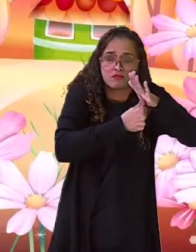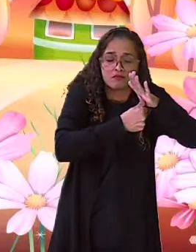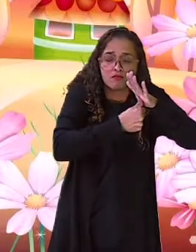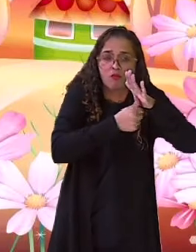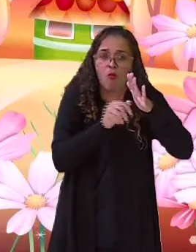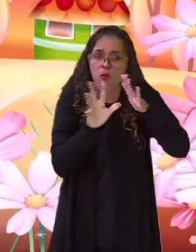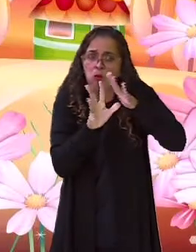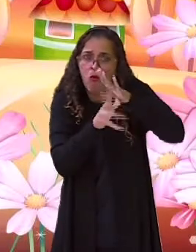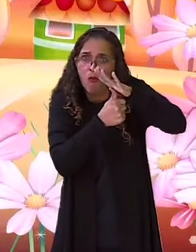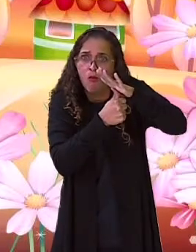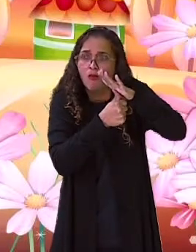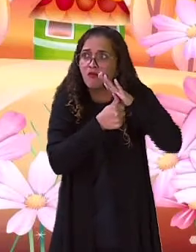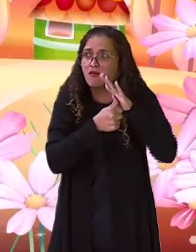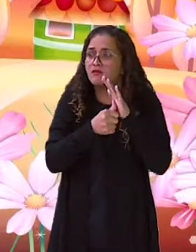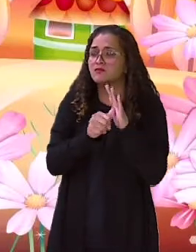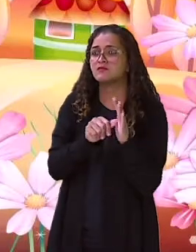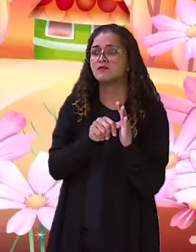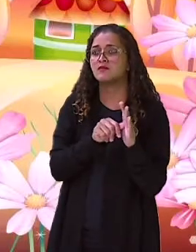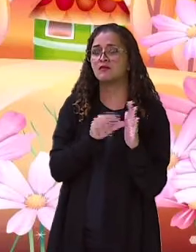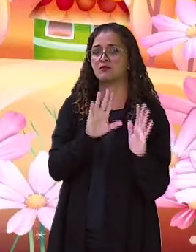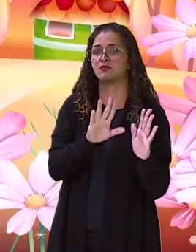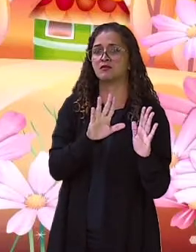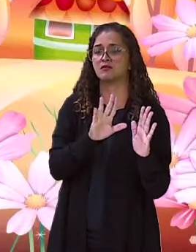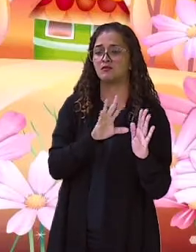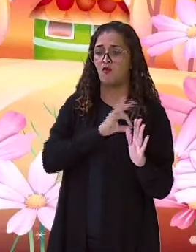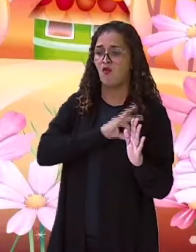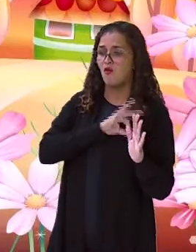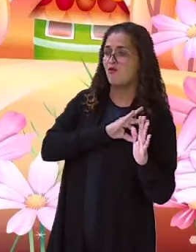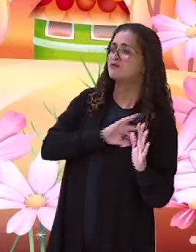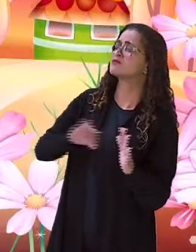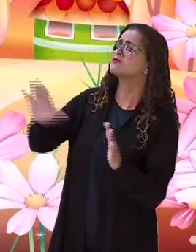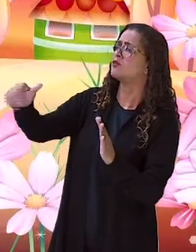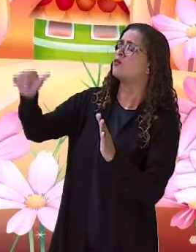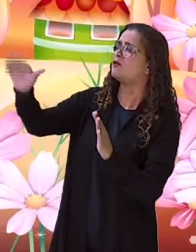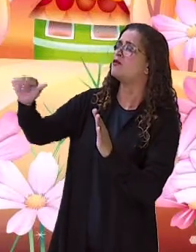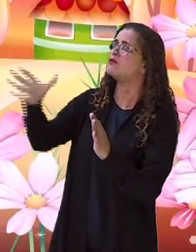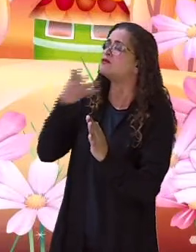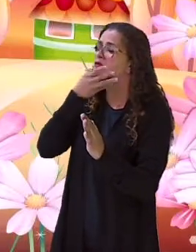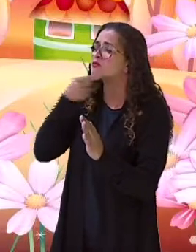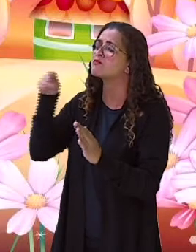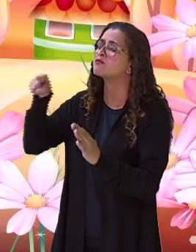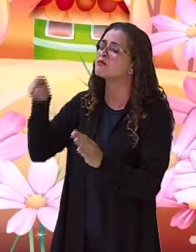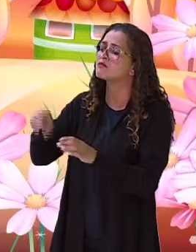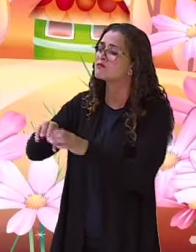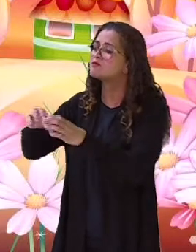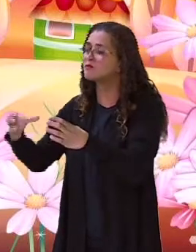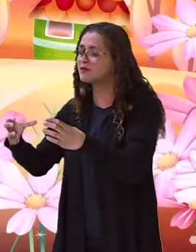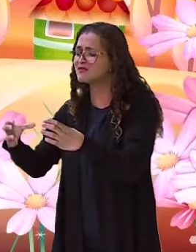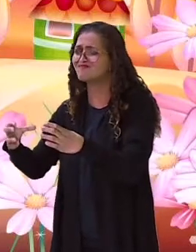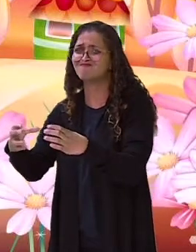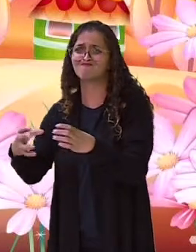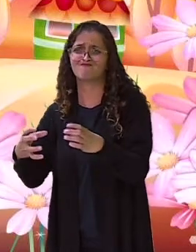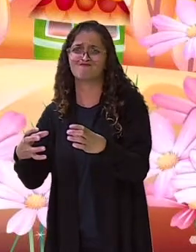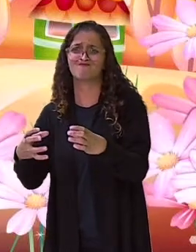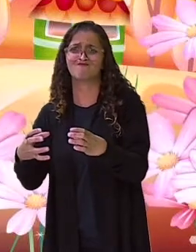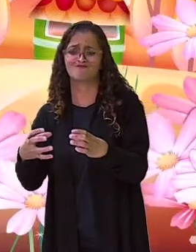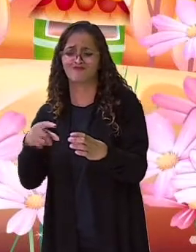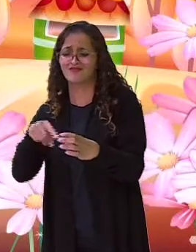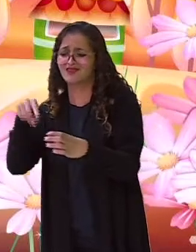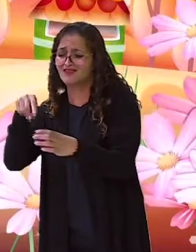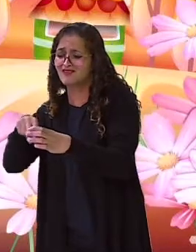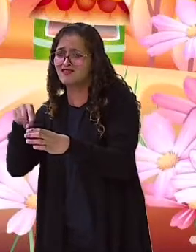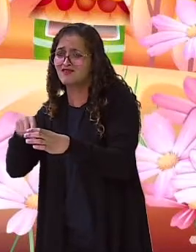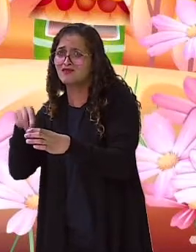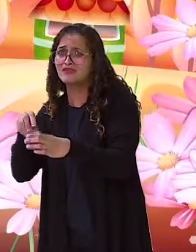descobrirem as dez moedas de ouro, não tiveram dúvidas. É ele mesmo, disse o delegado.